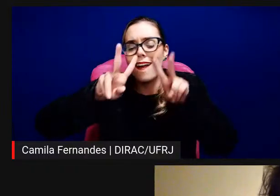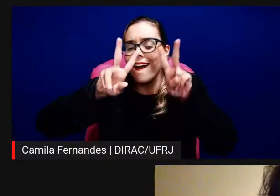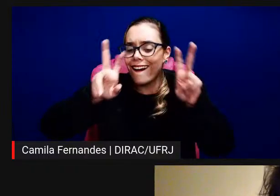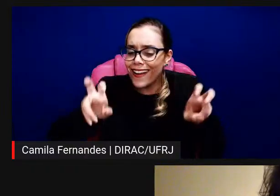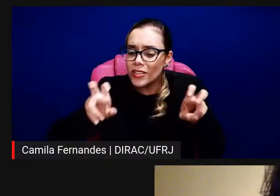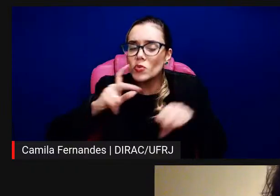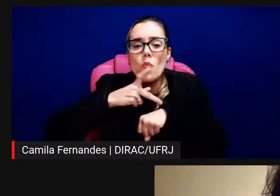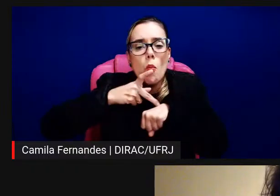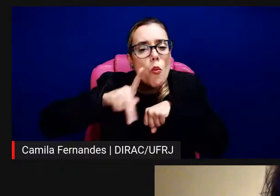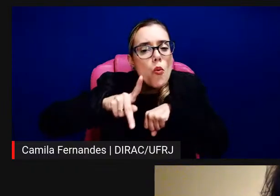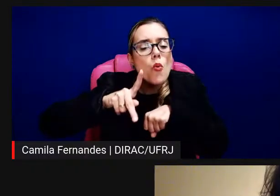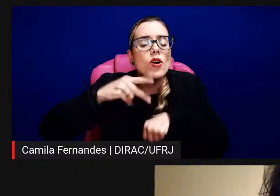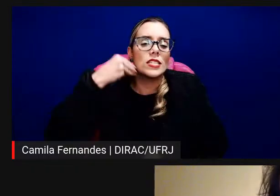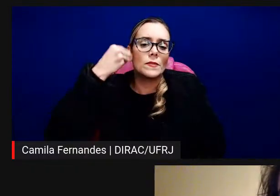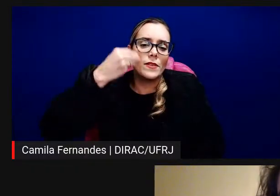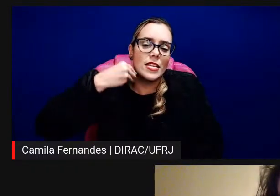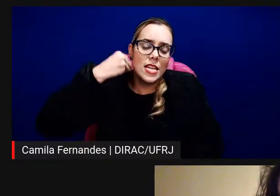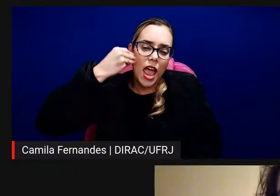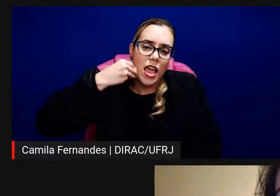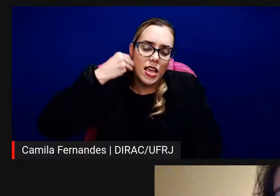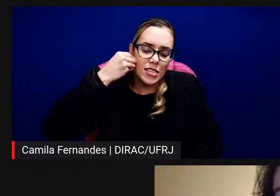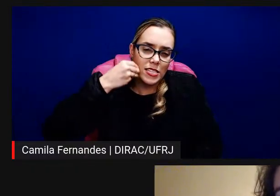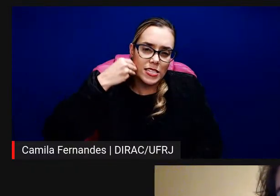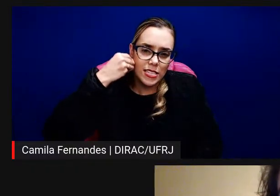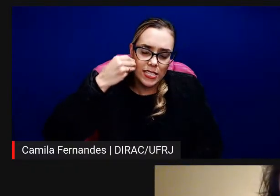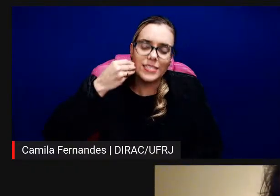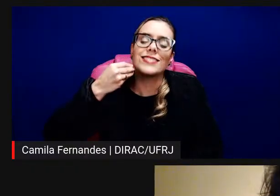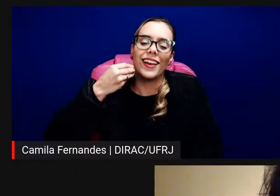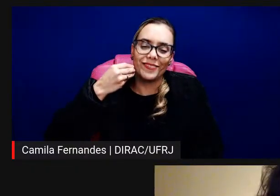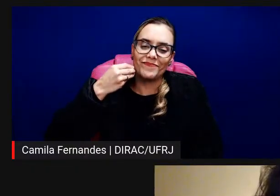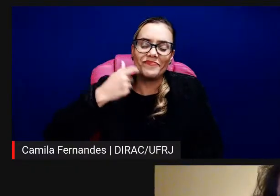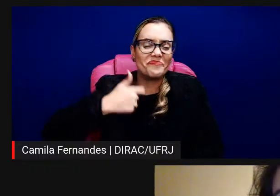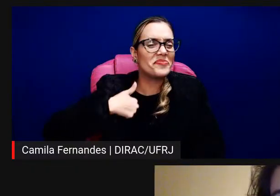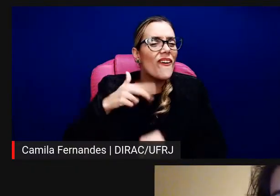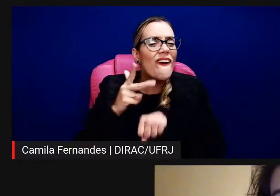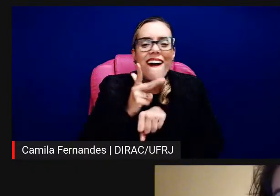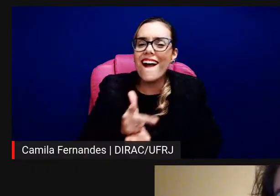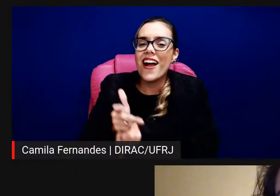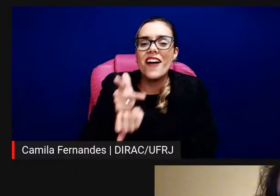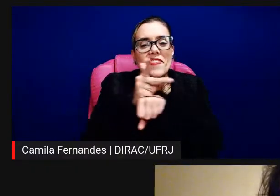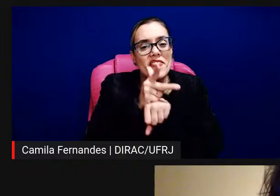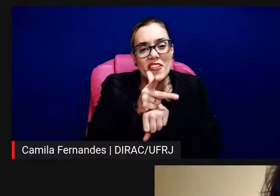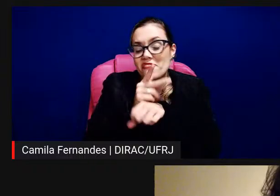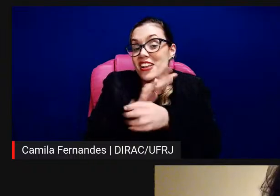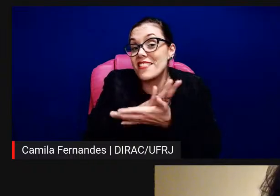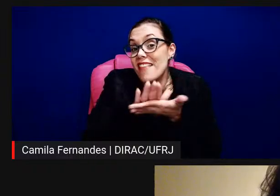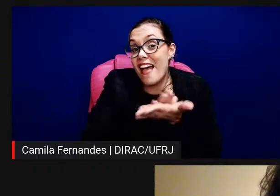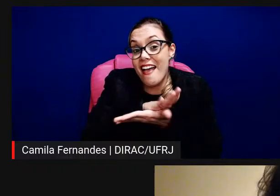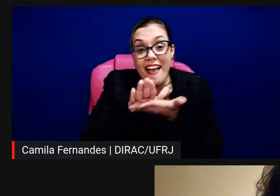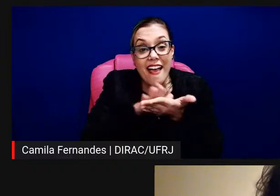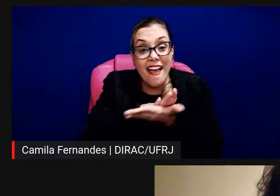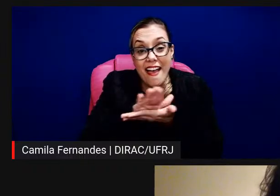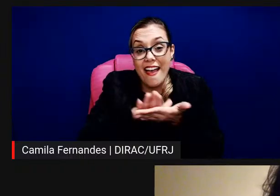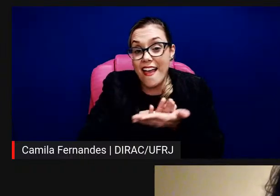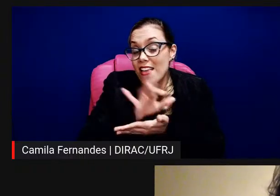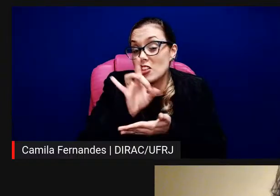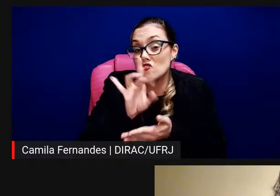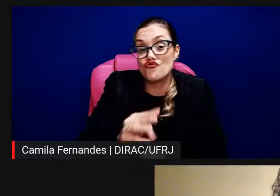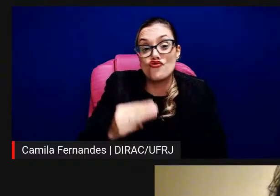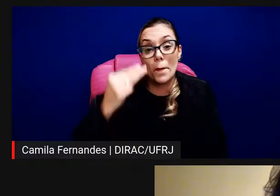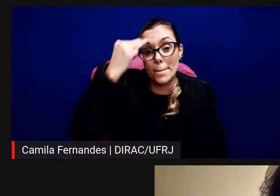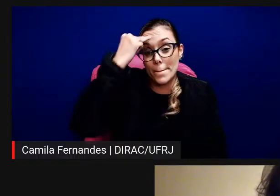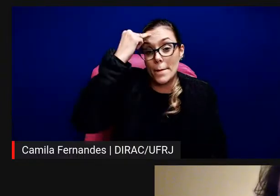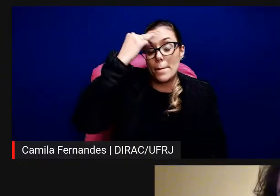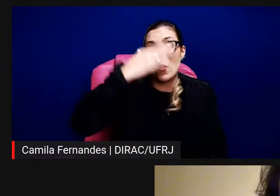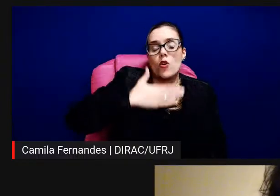Ofereço Companhia também eu não gravava, não, é, era a partir da minha memória os registros, né, então cada, cada